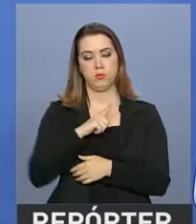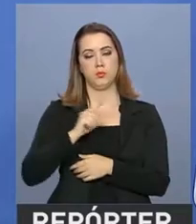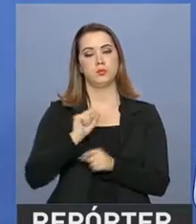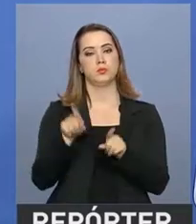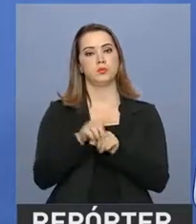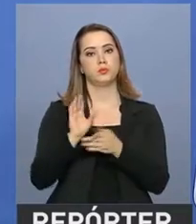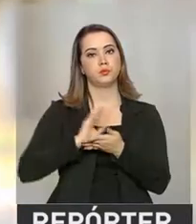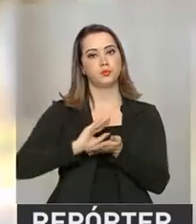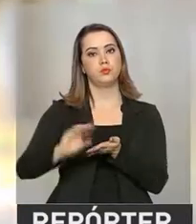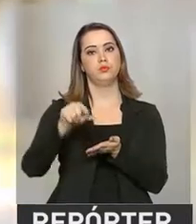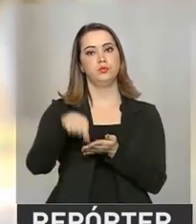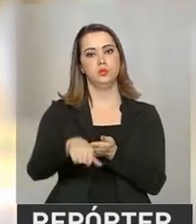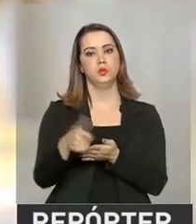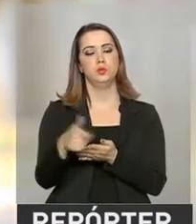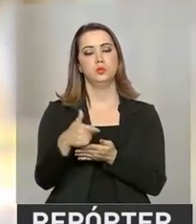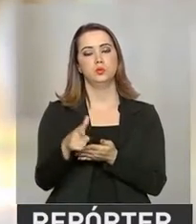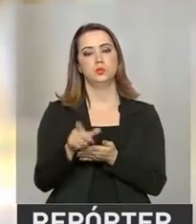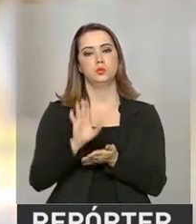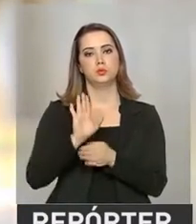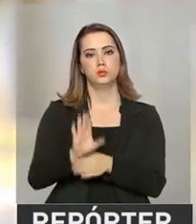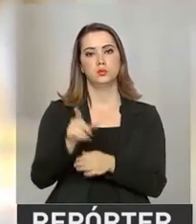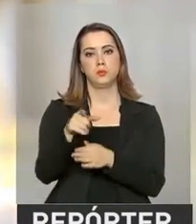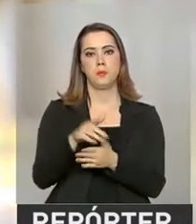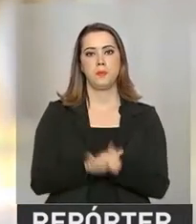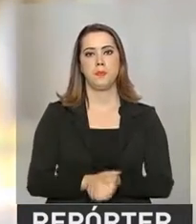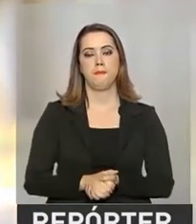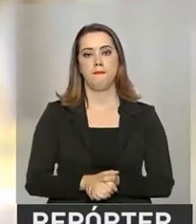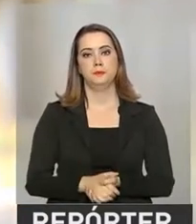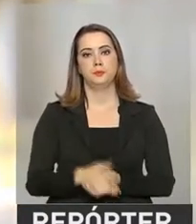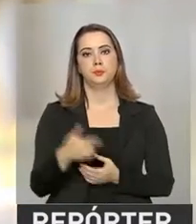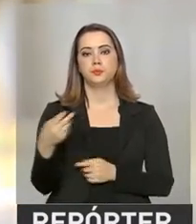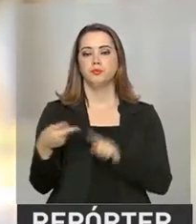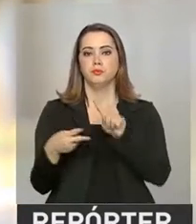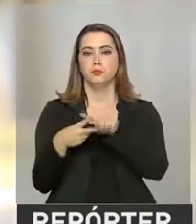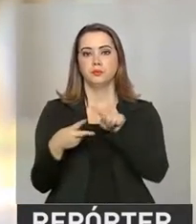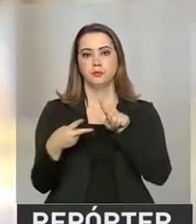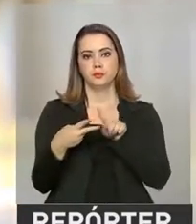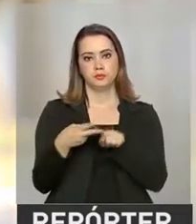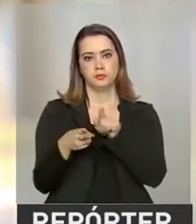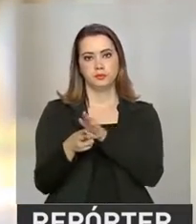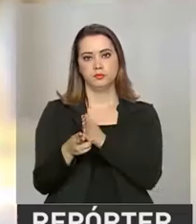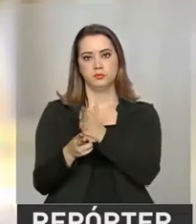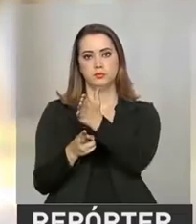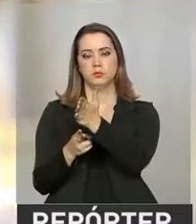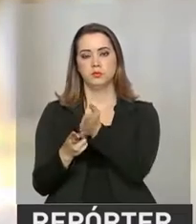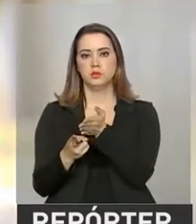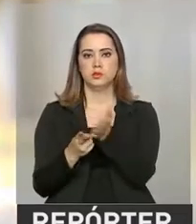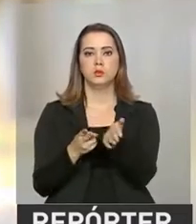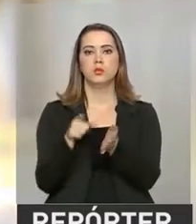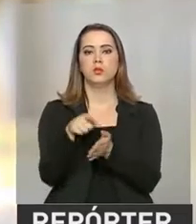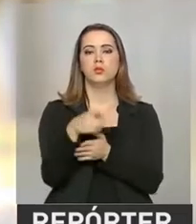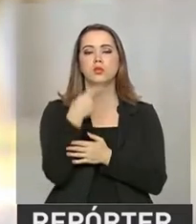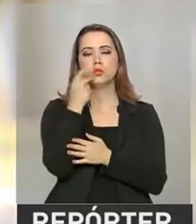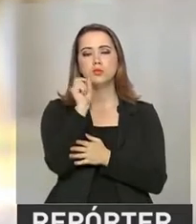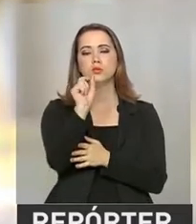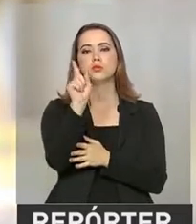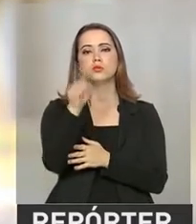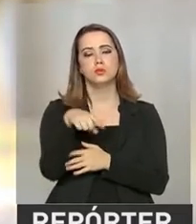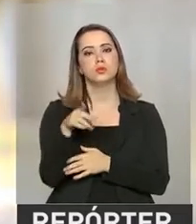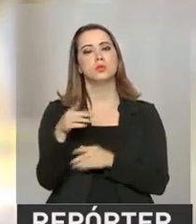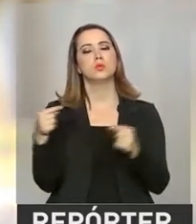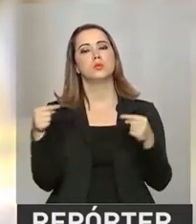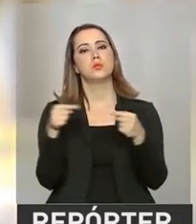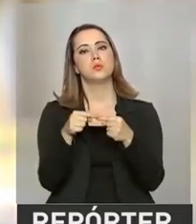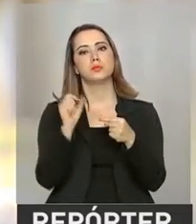mercado não está atuando. O objetivo das duas linhas, segundo a presidente do BNDES, Maria Silvia Bastos Marques,